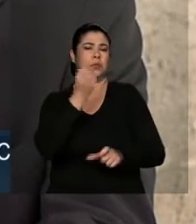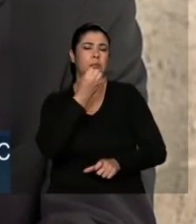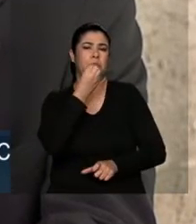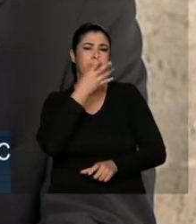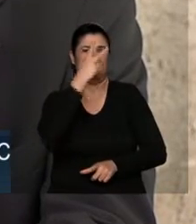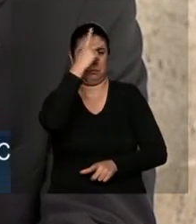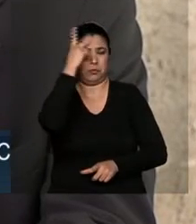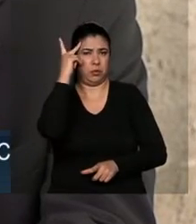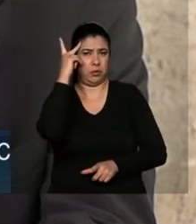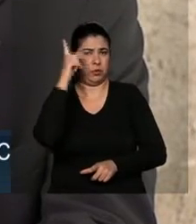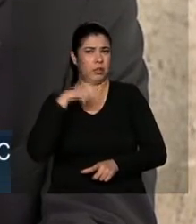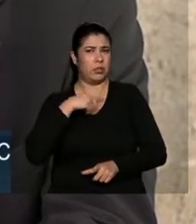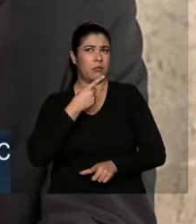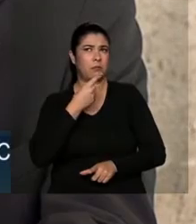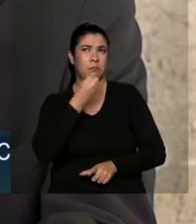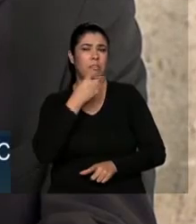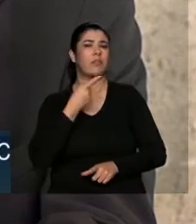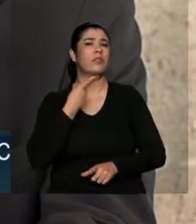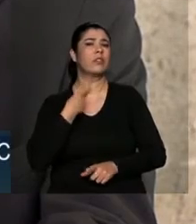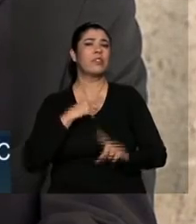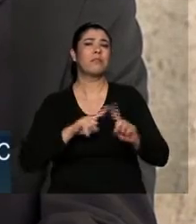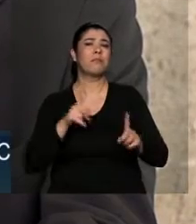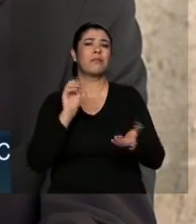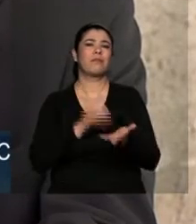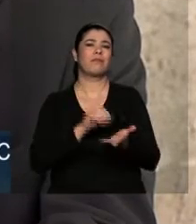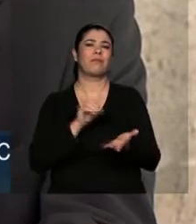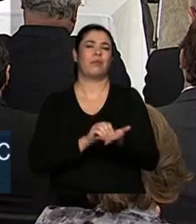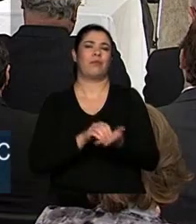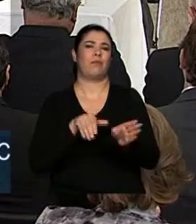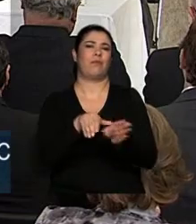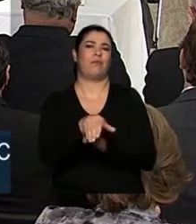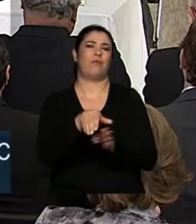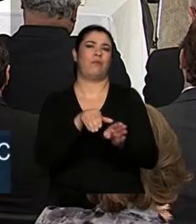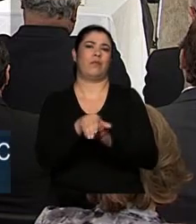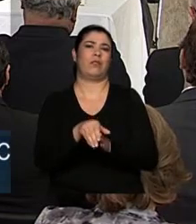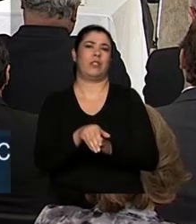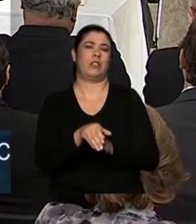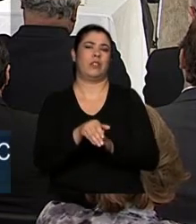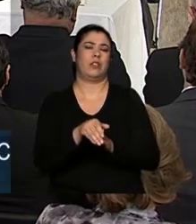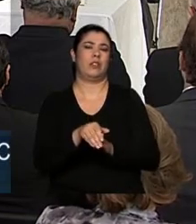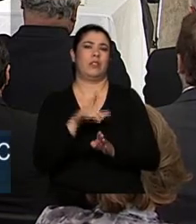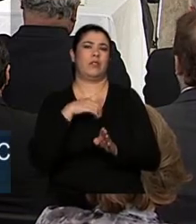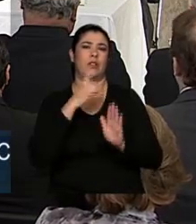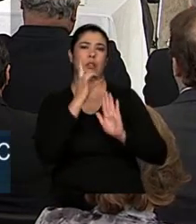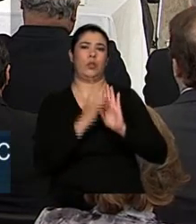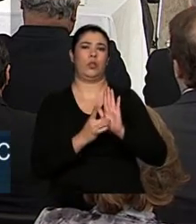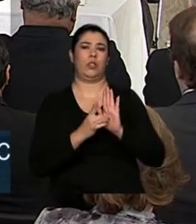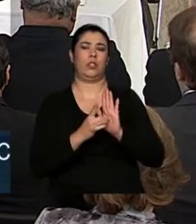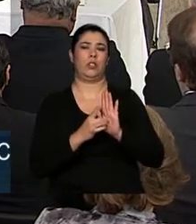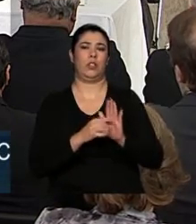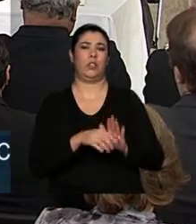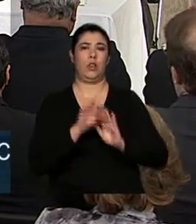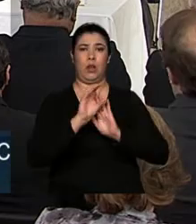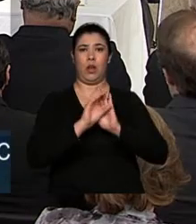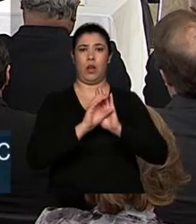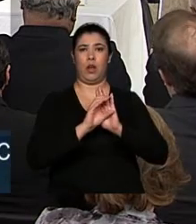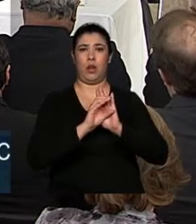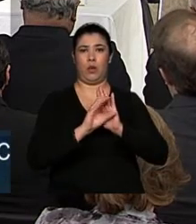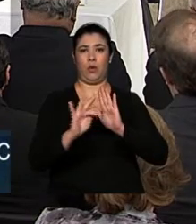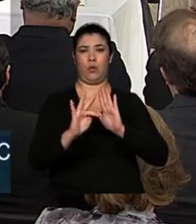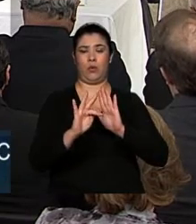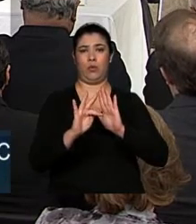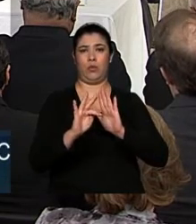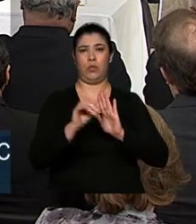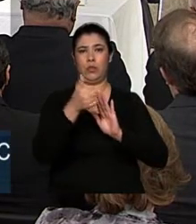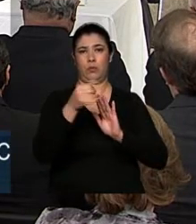orientadas de acordo com as diretrizes constitucionais. A Constituição de 1988 determinava que os adolescentes, e determina,